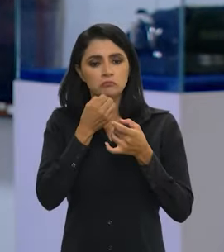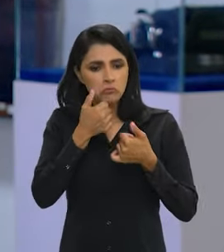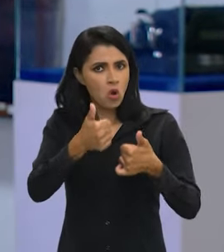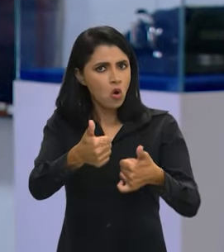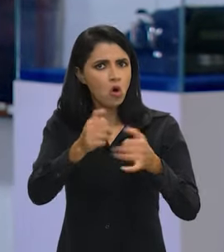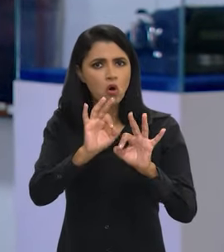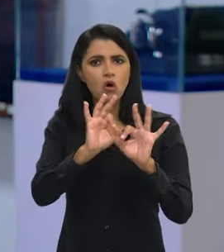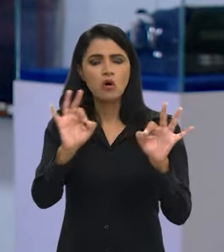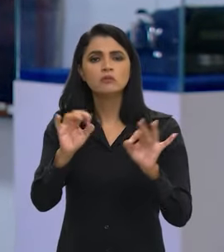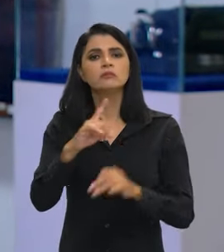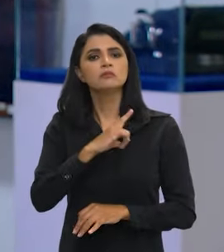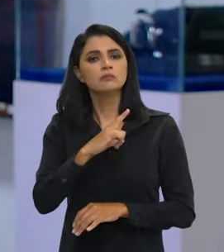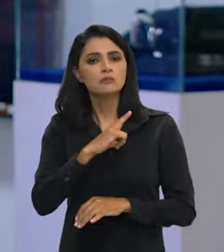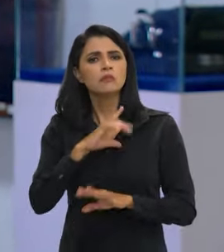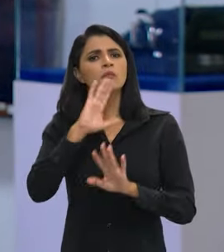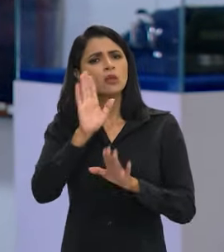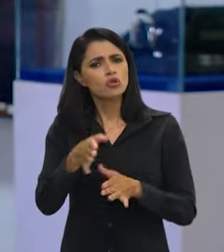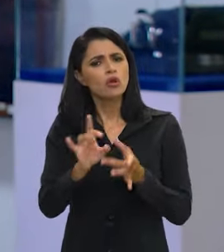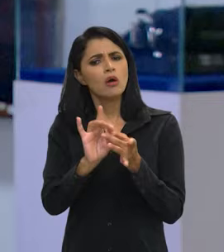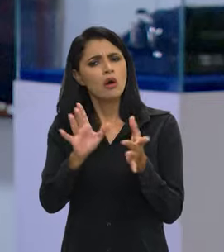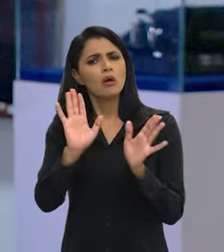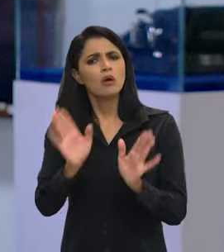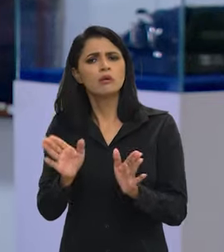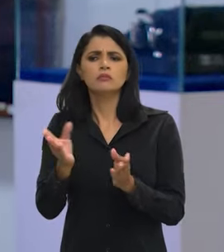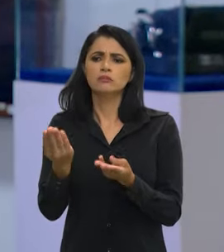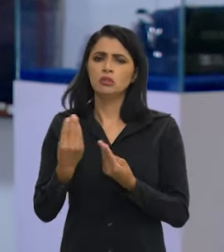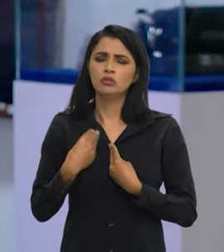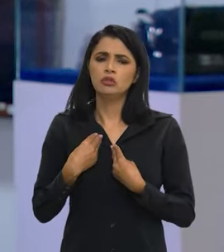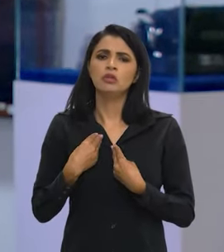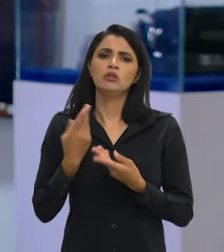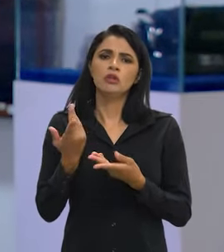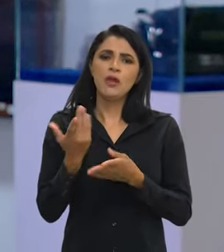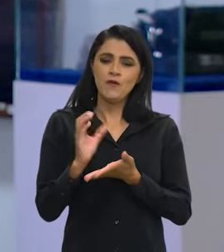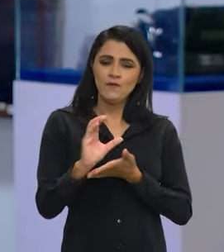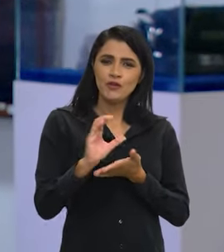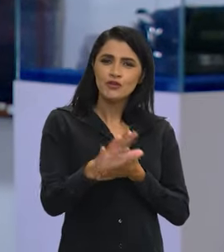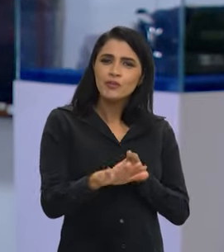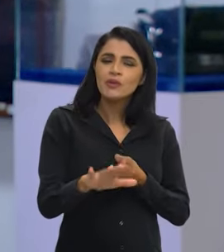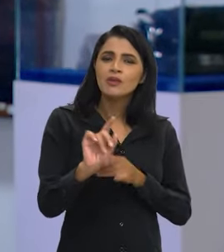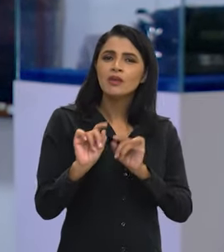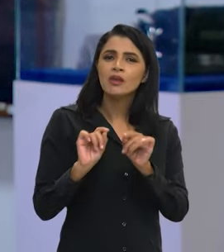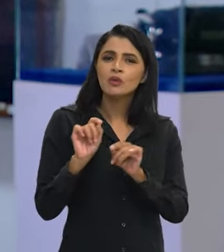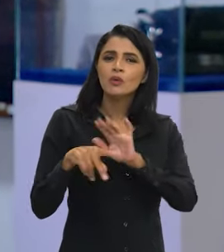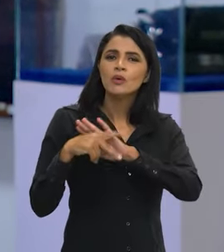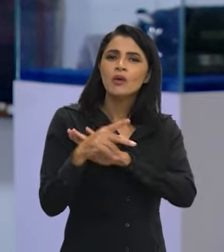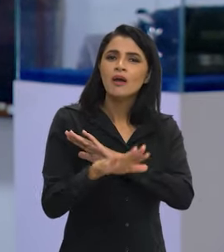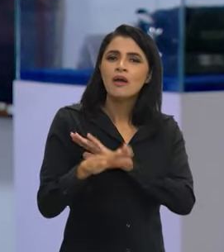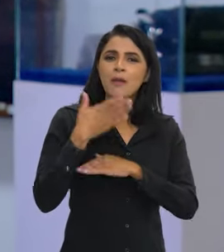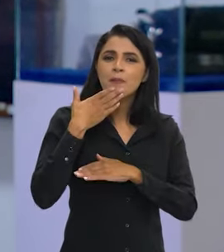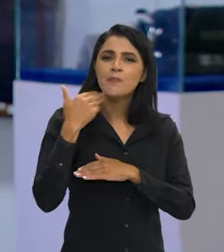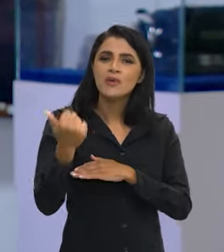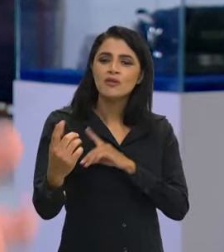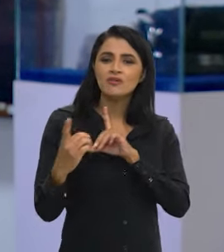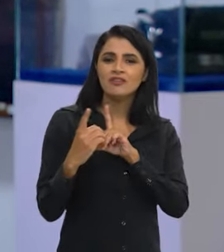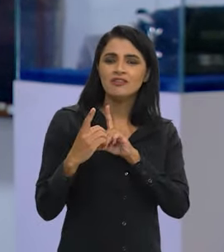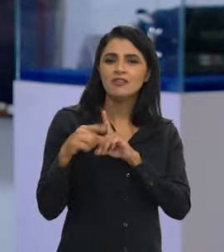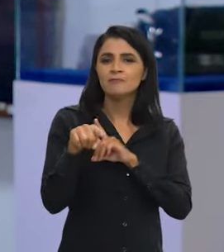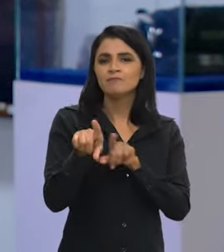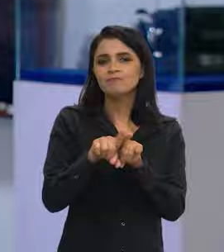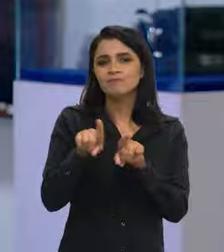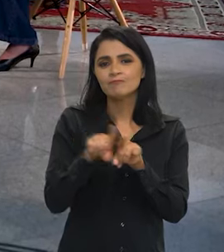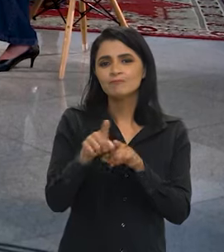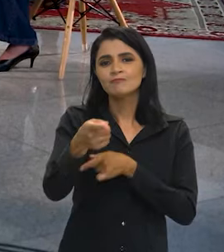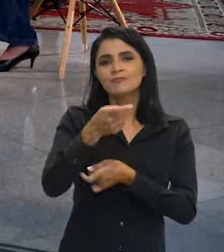muito grande. E isso já foi disponibilizado para a gente que os investimentos que impliquem em melhoria no